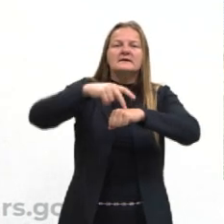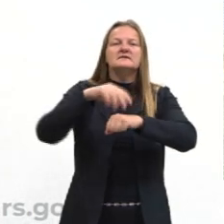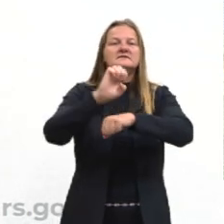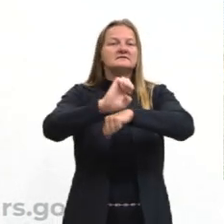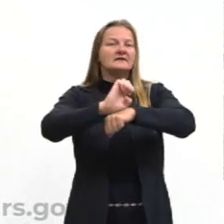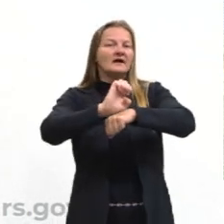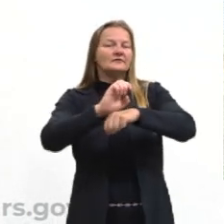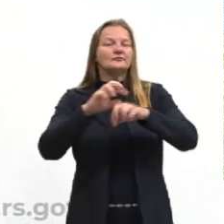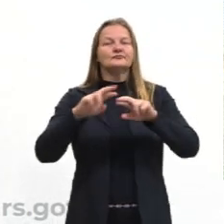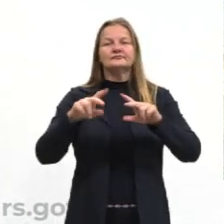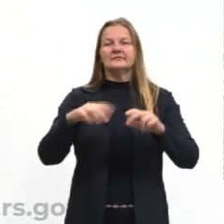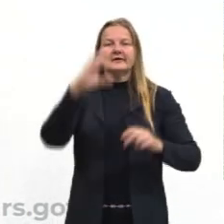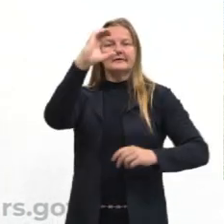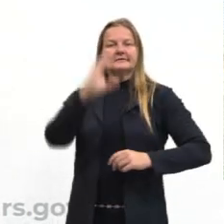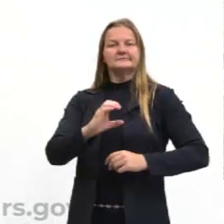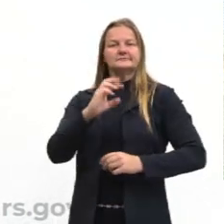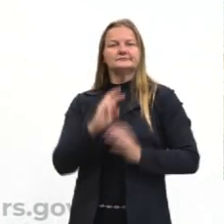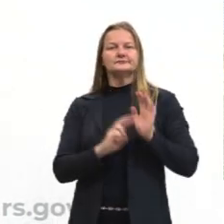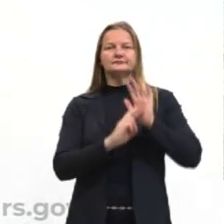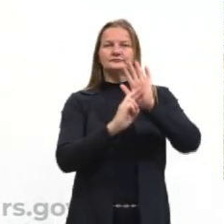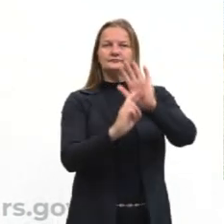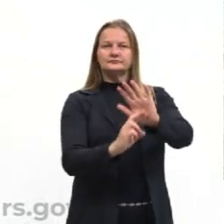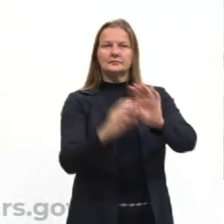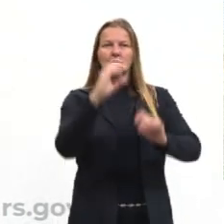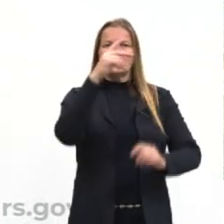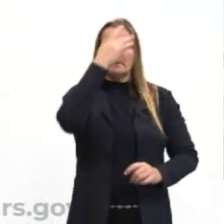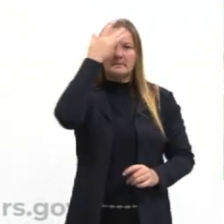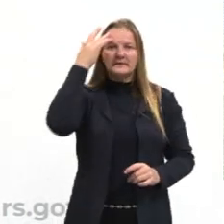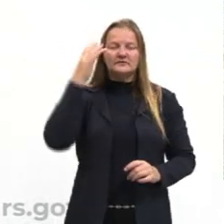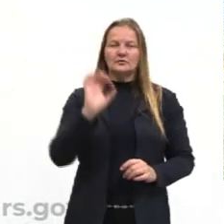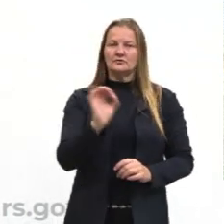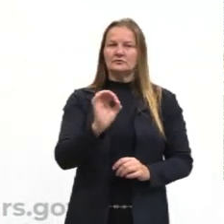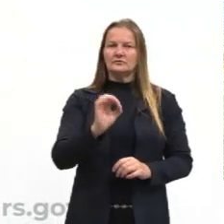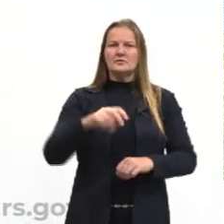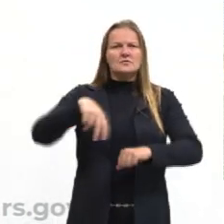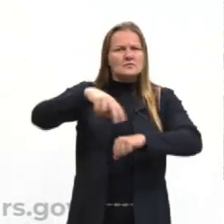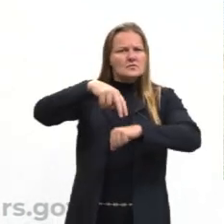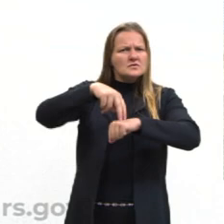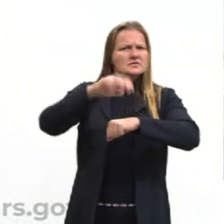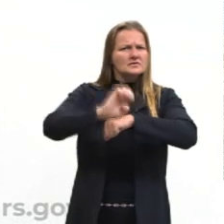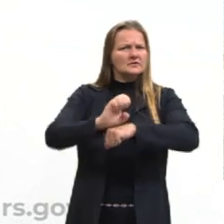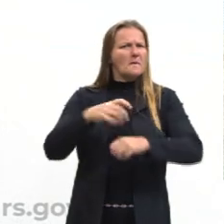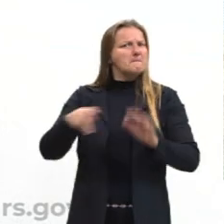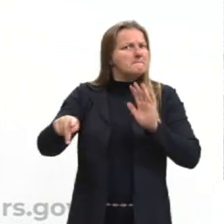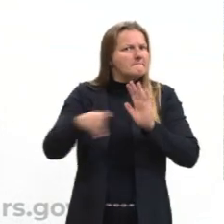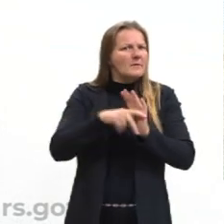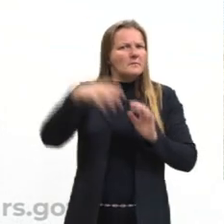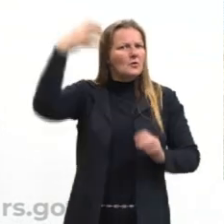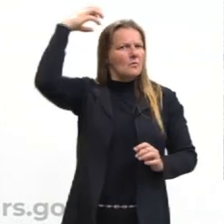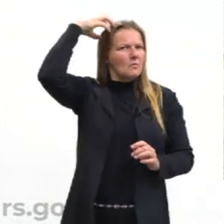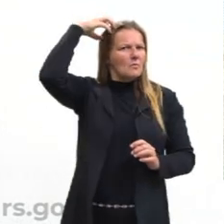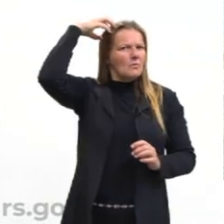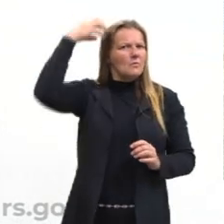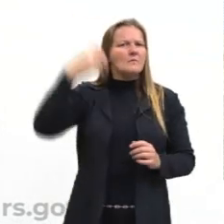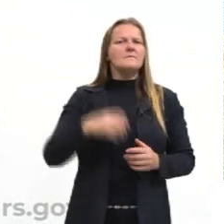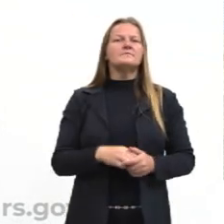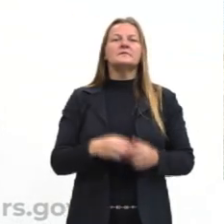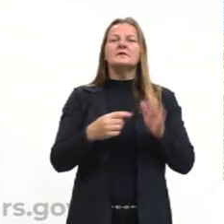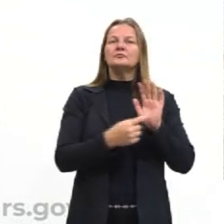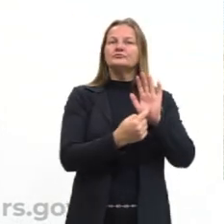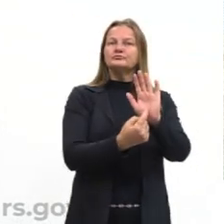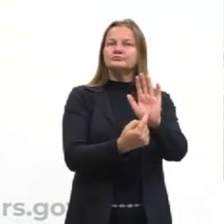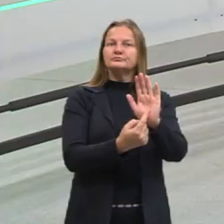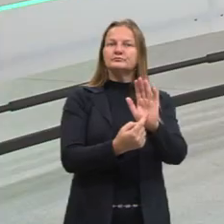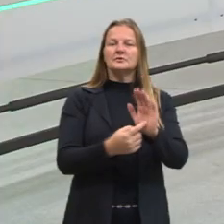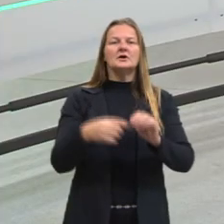representa os cidadãos, representa as pessoas. Naquela época, o Estado era o rei. E aqui, então, aparece